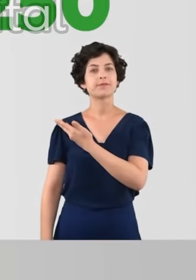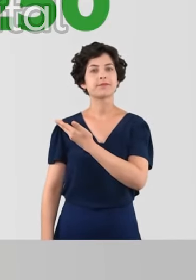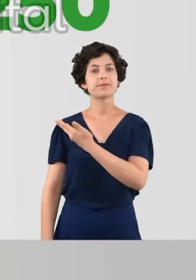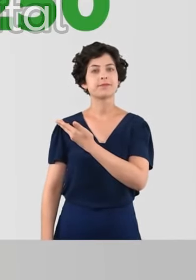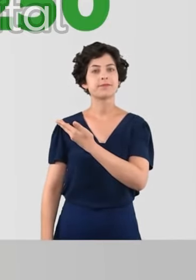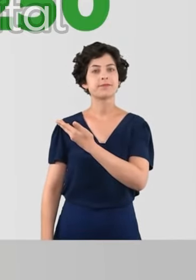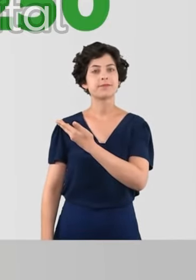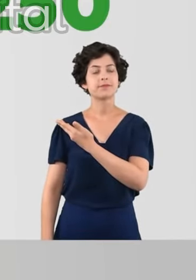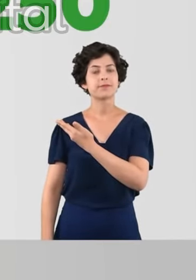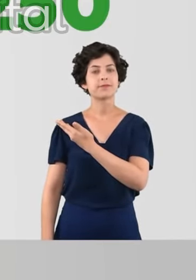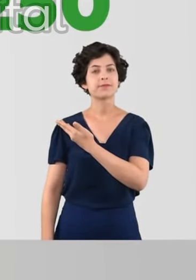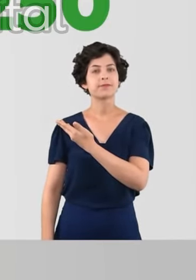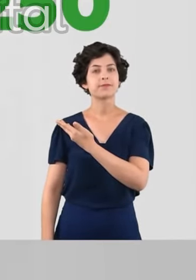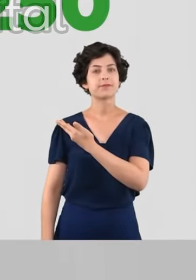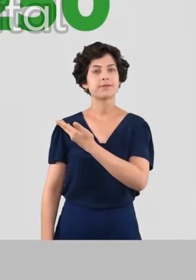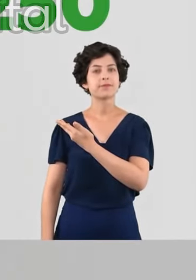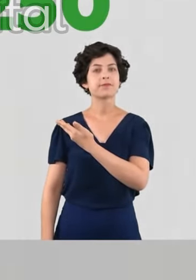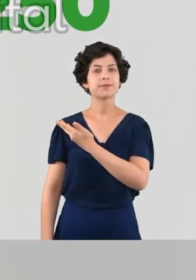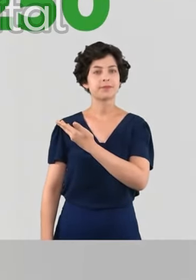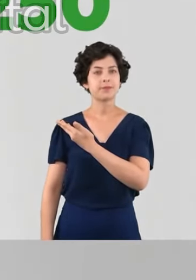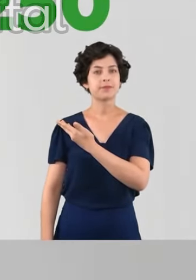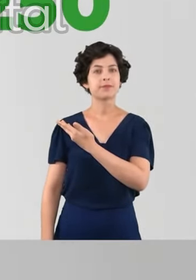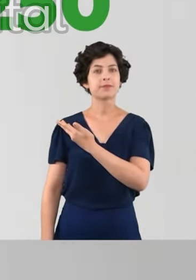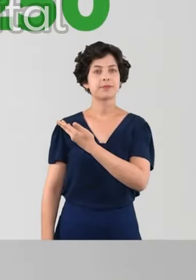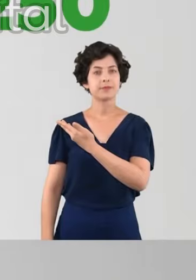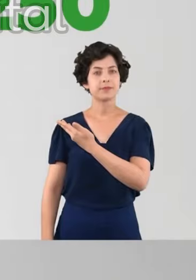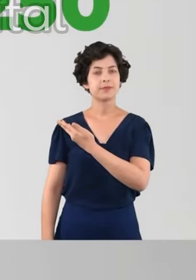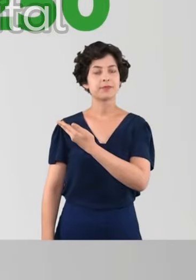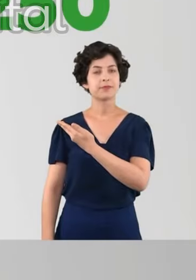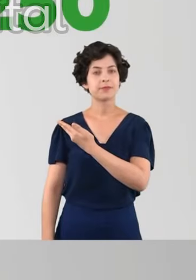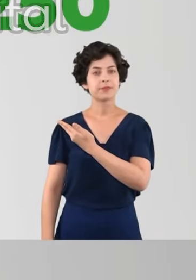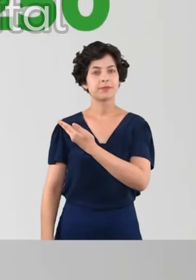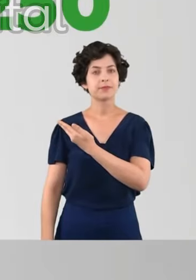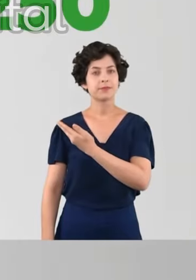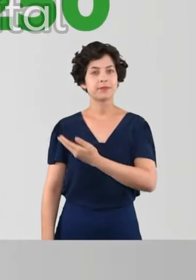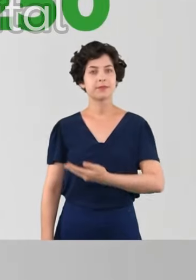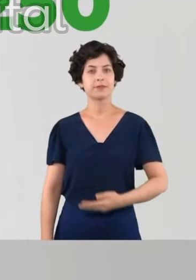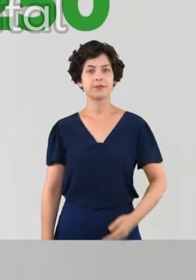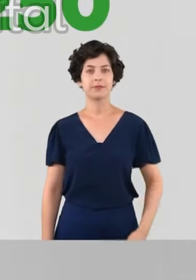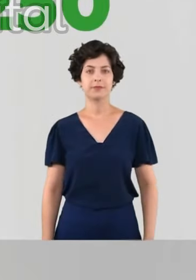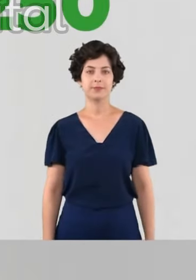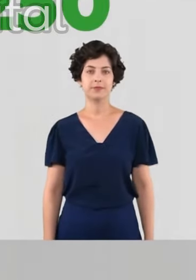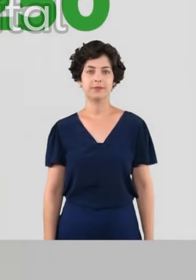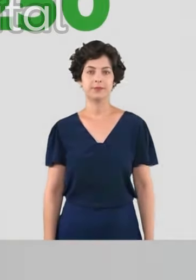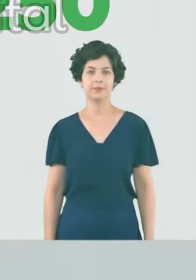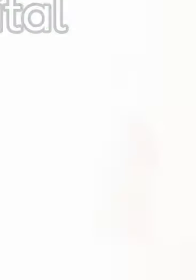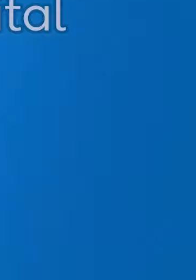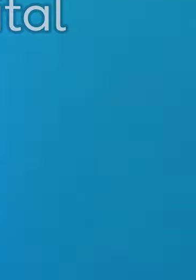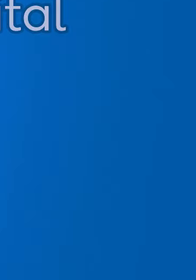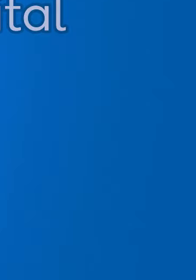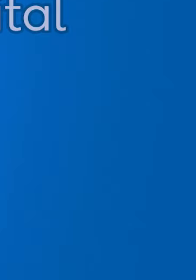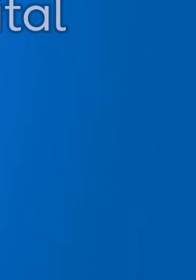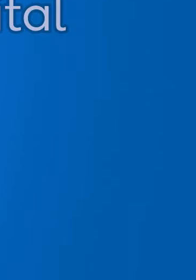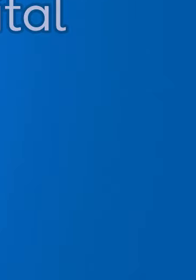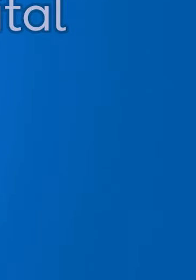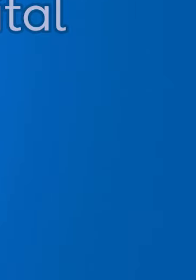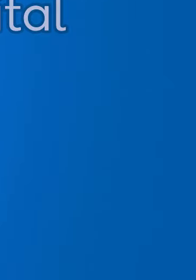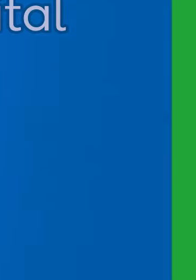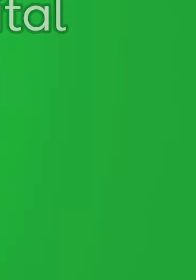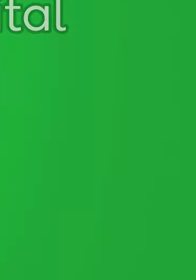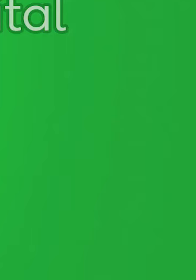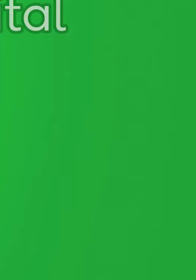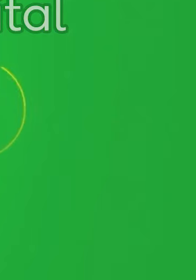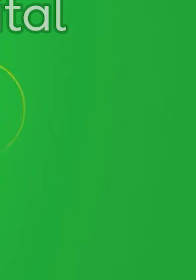comunidade 70 250. Para vereador, Luizão da comunidade 70 250. Isso não pode